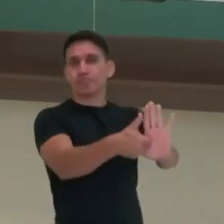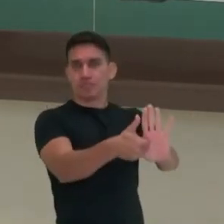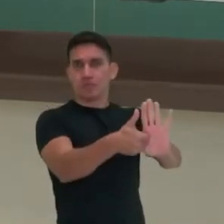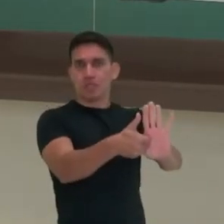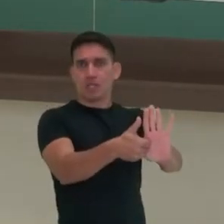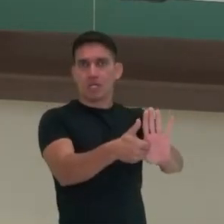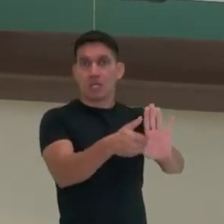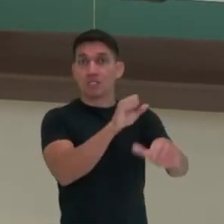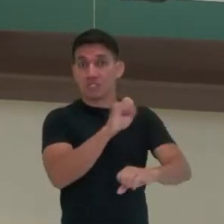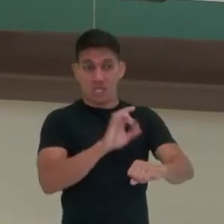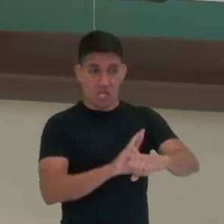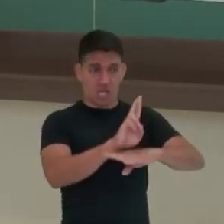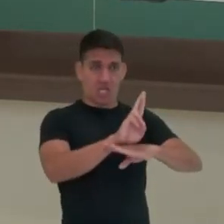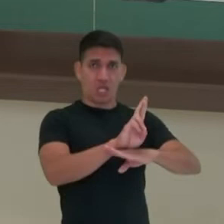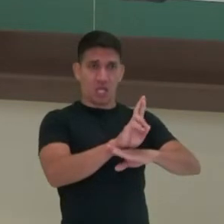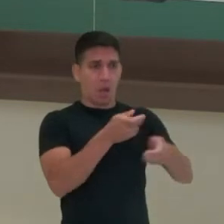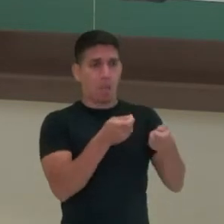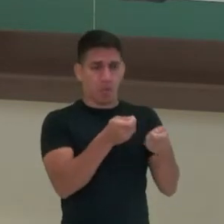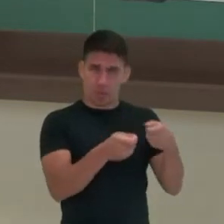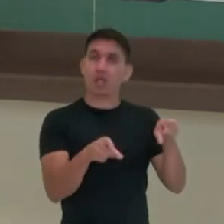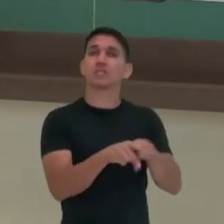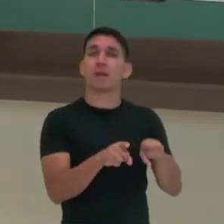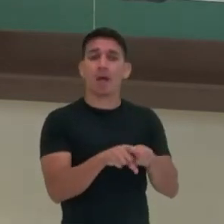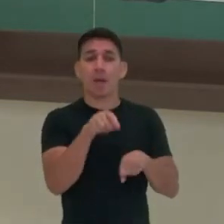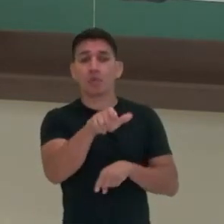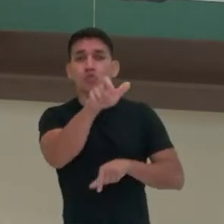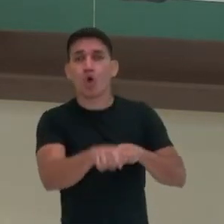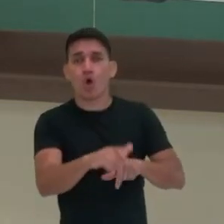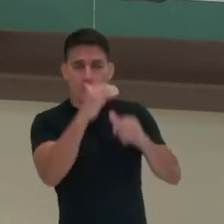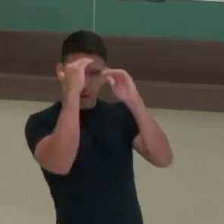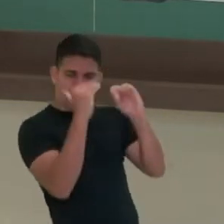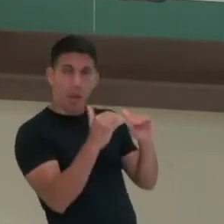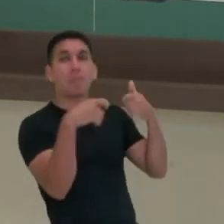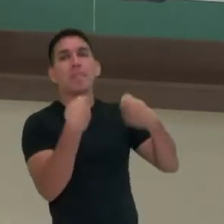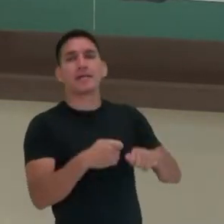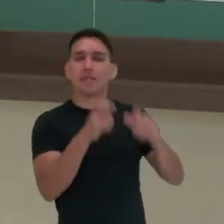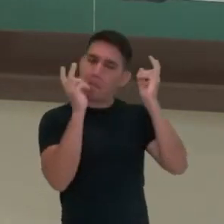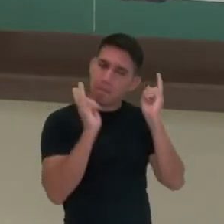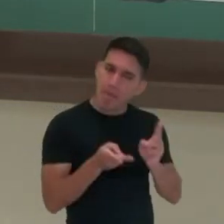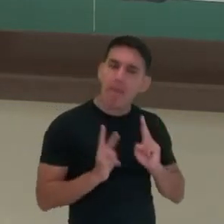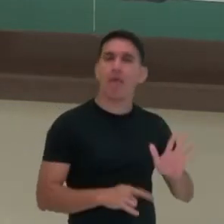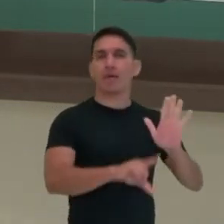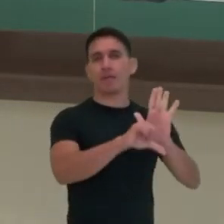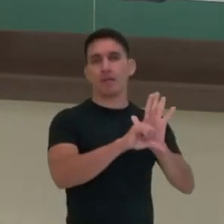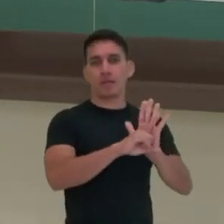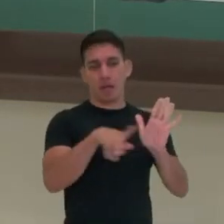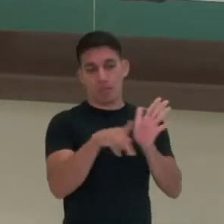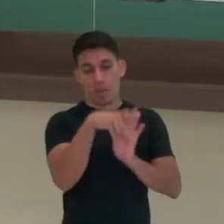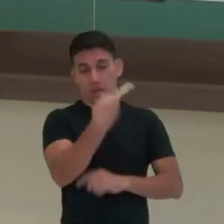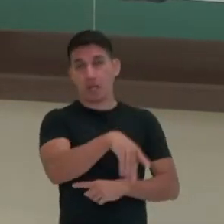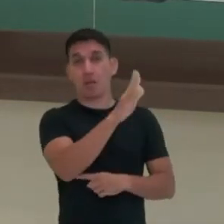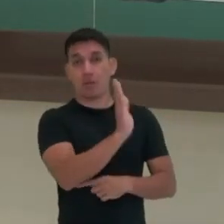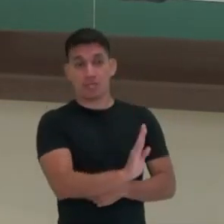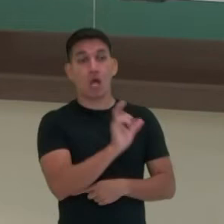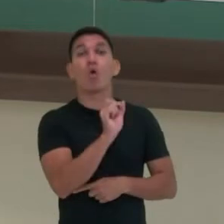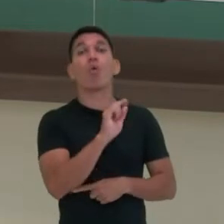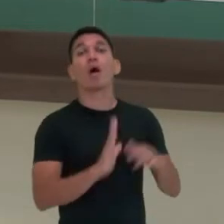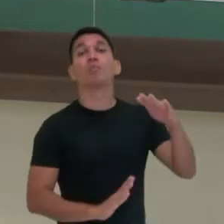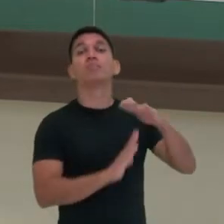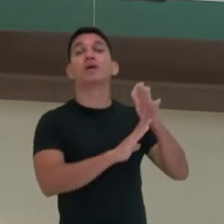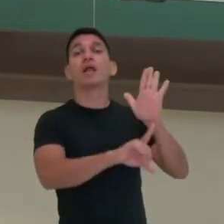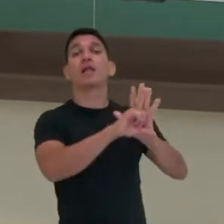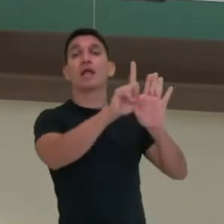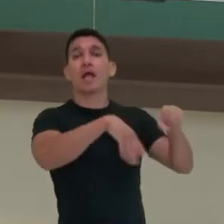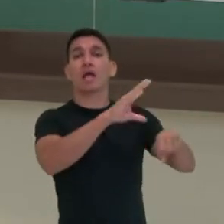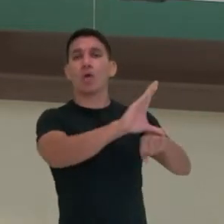Aquele que governa e aquele que é governado estão sob o julgo da mesma lei, no caso do Brasil, a nossa Constituição.